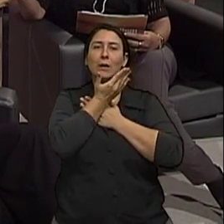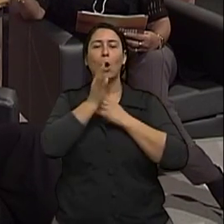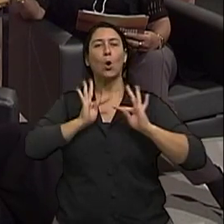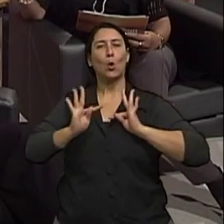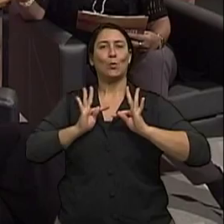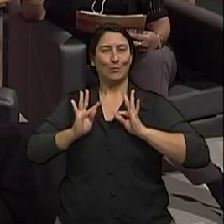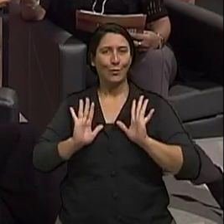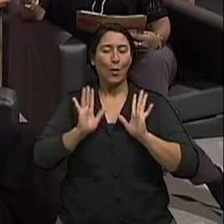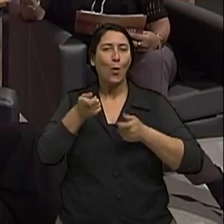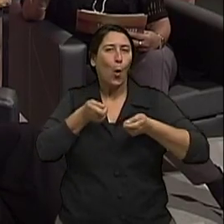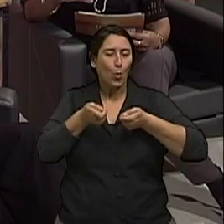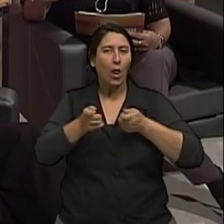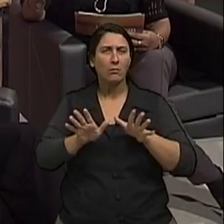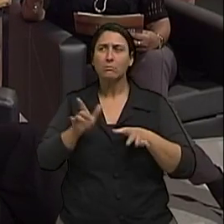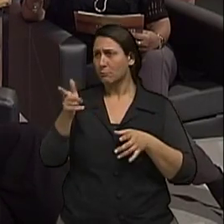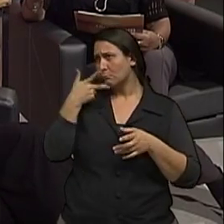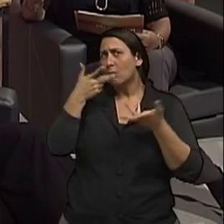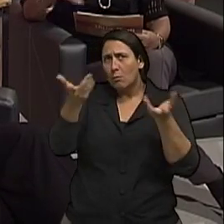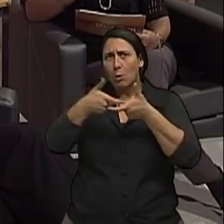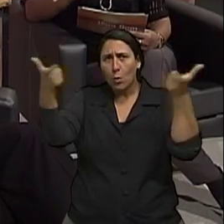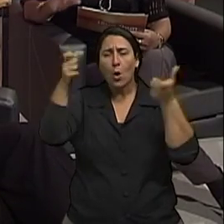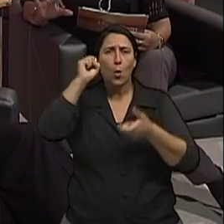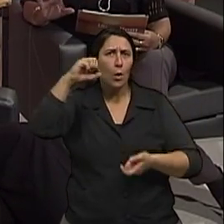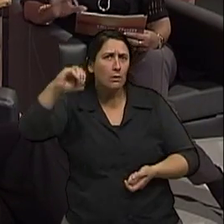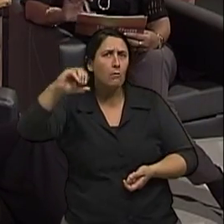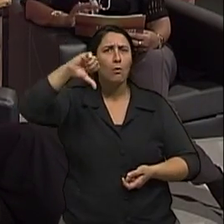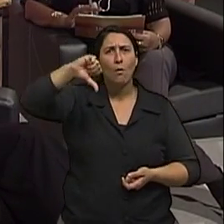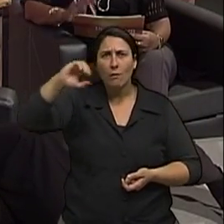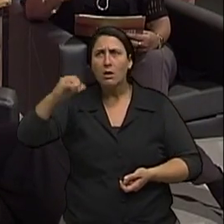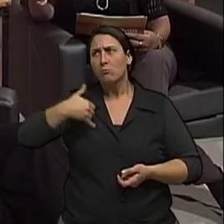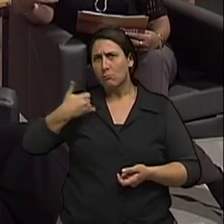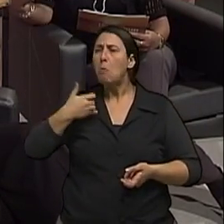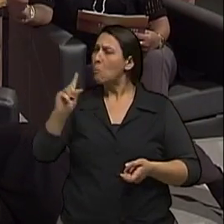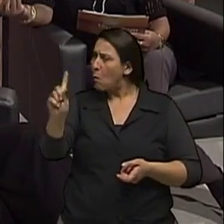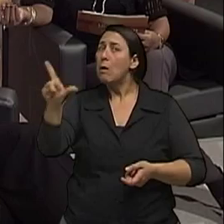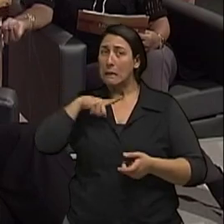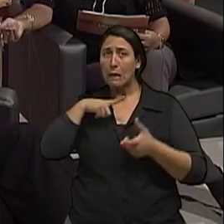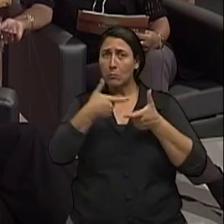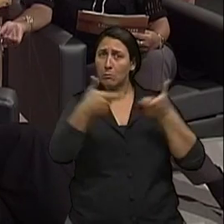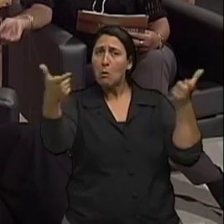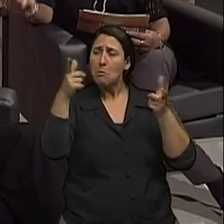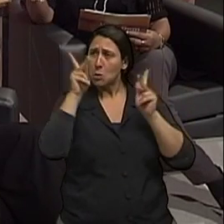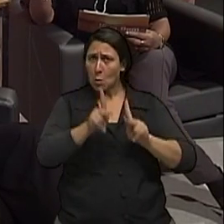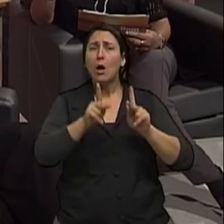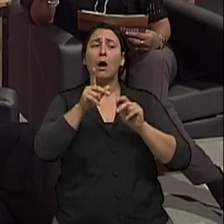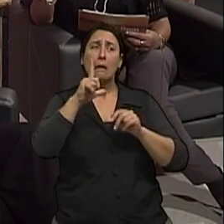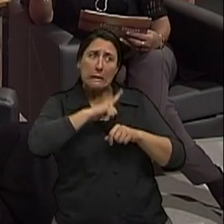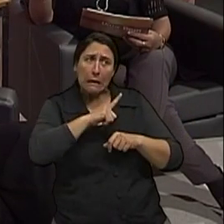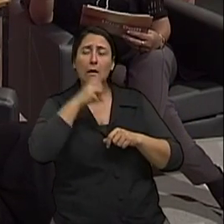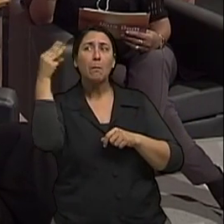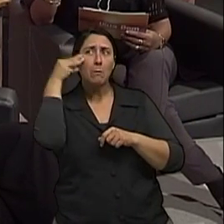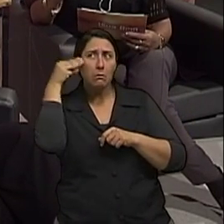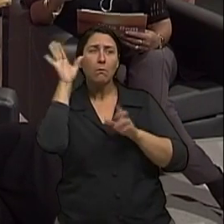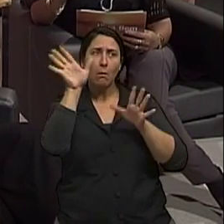que chegam aos 80, aos 90, não. Existem idosos com mais de 100 anos sem demência, perfeitamente saudáveis, São mais acometidos os idosos, mas não é